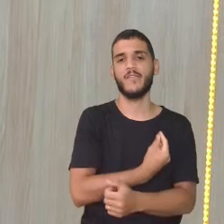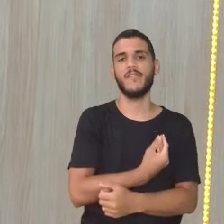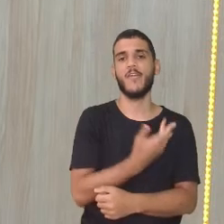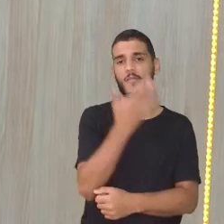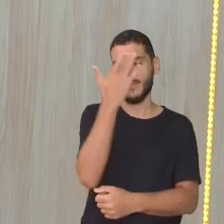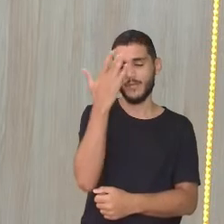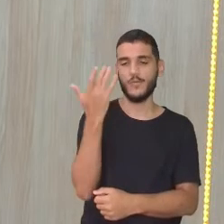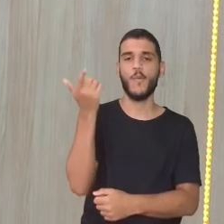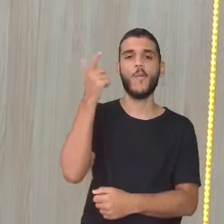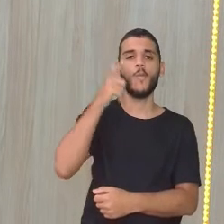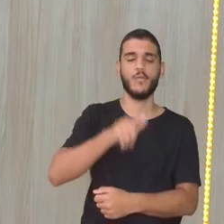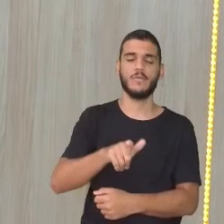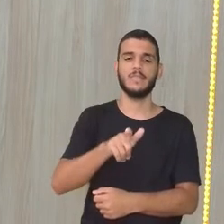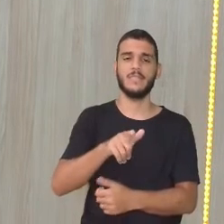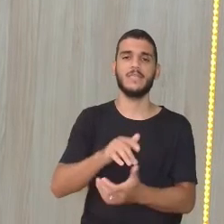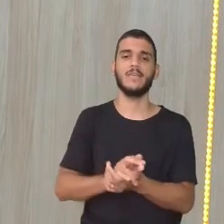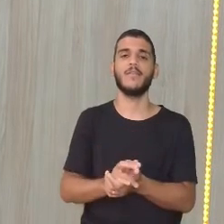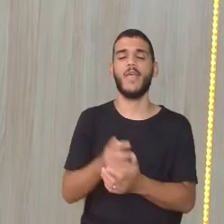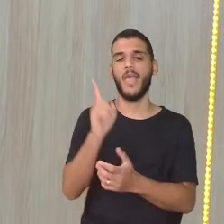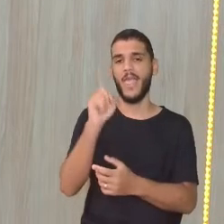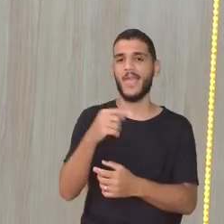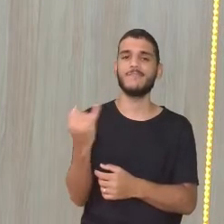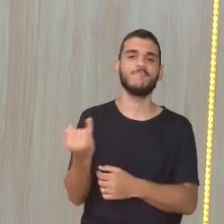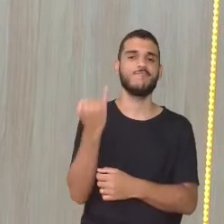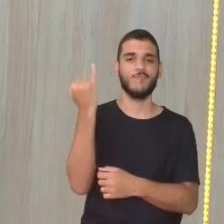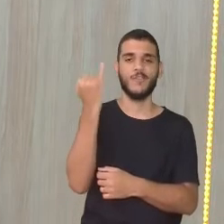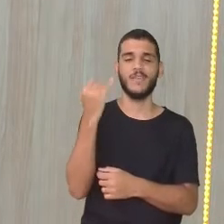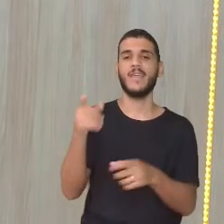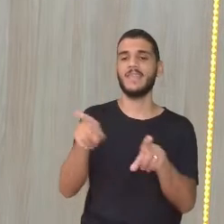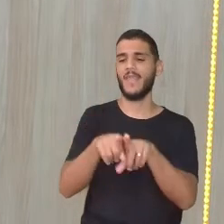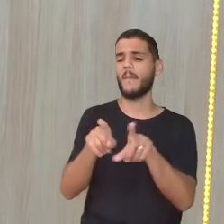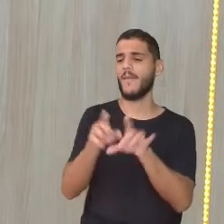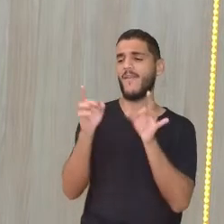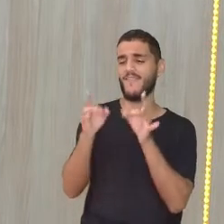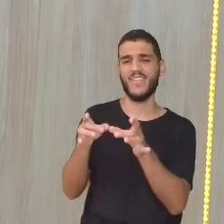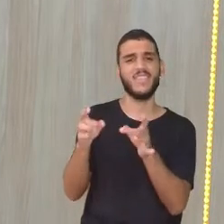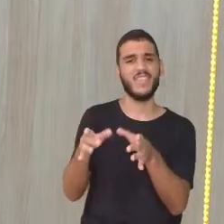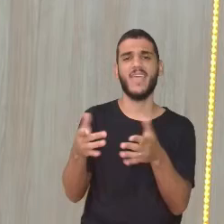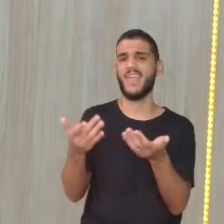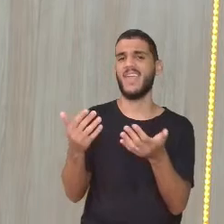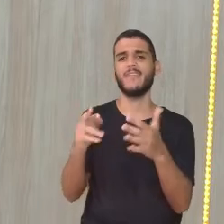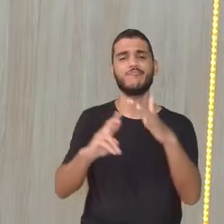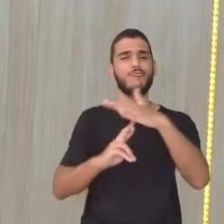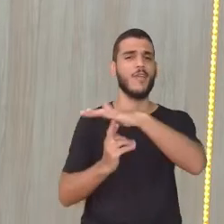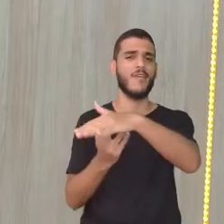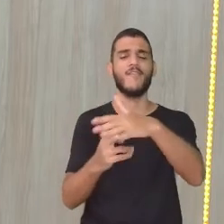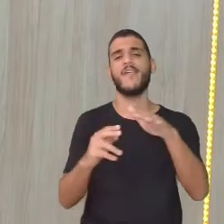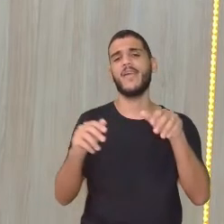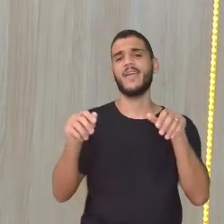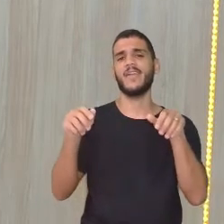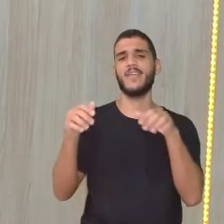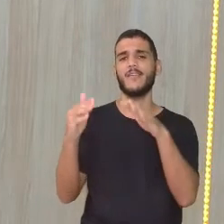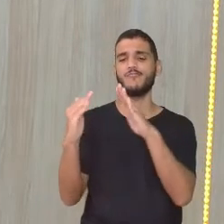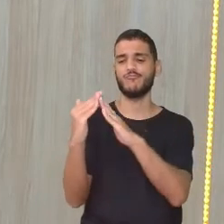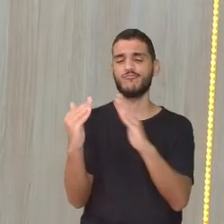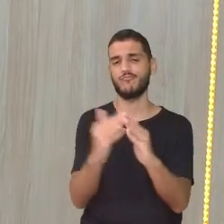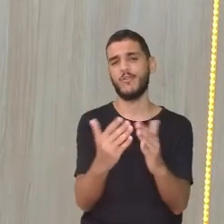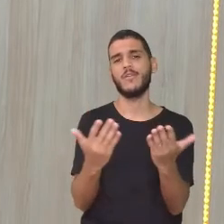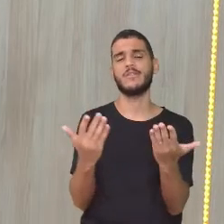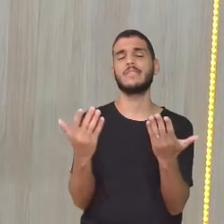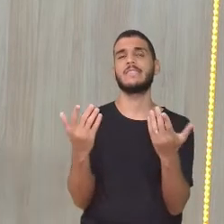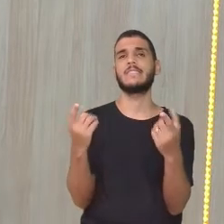aquilo, né? Pra si, isso é muito legal. Pode até vender umas feirinhas próximas e utilizar aquilo pra